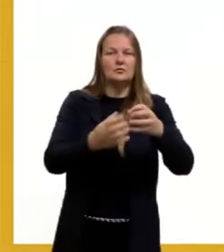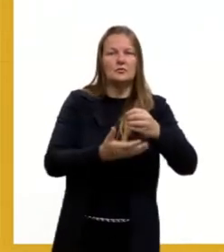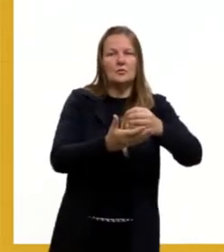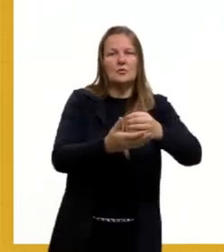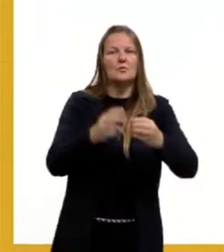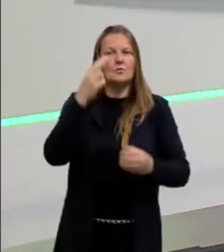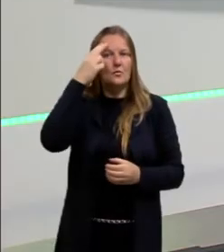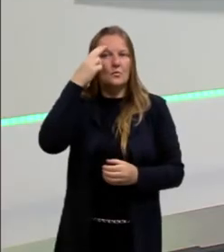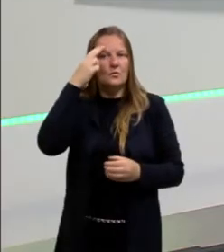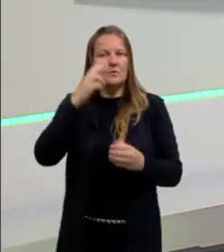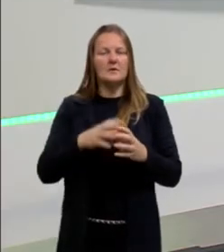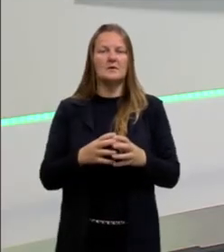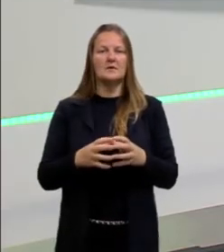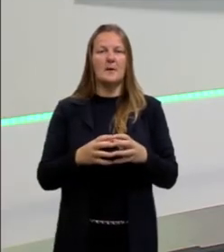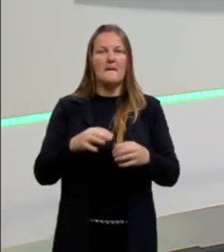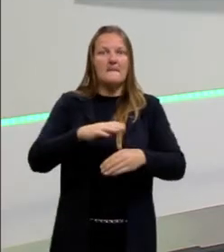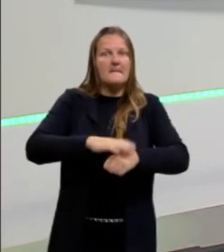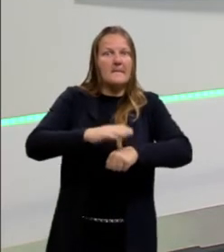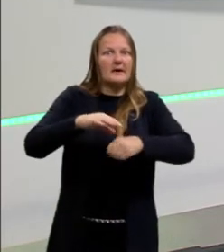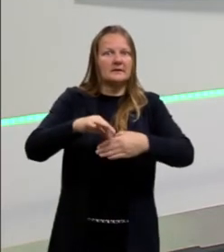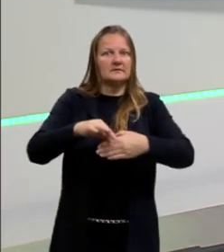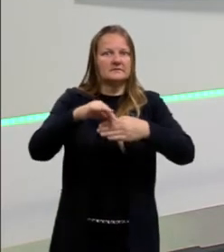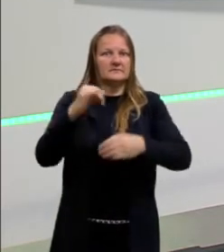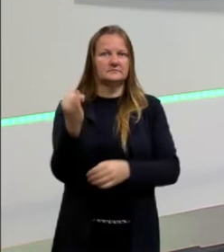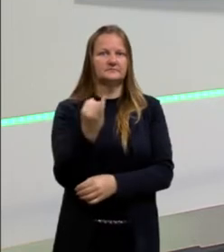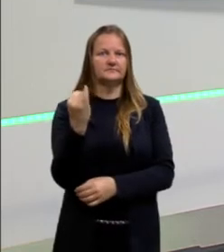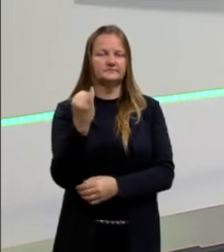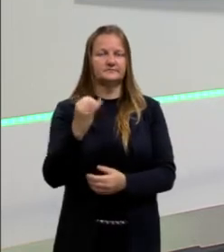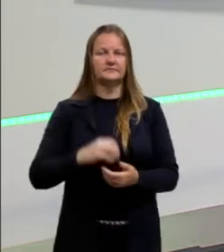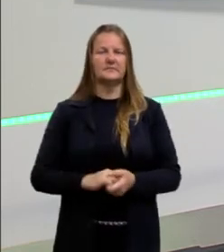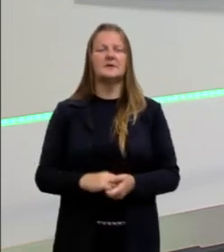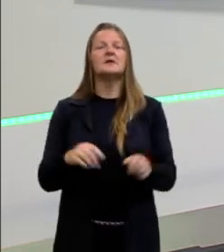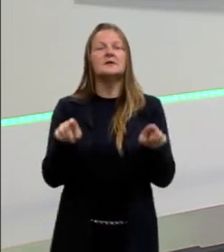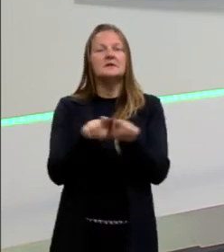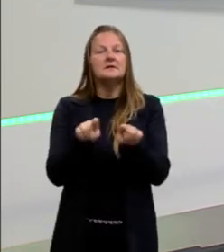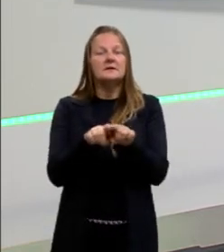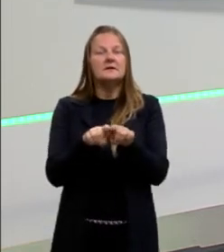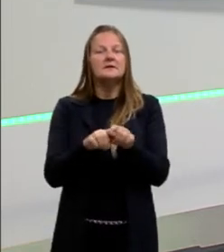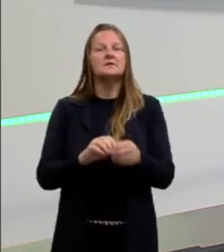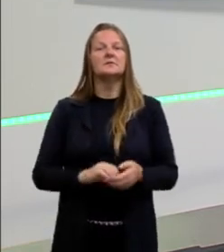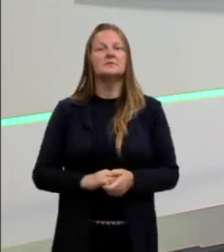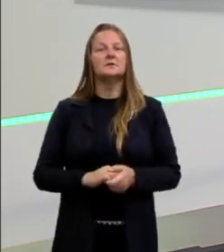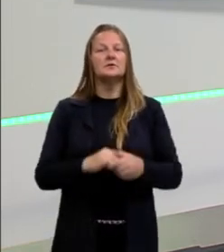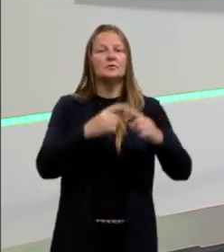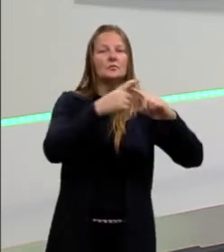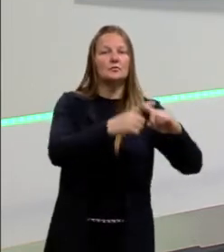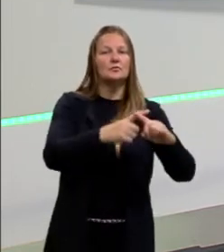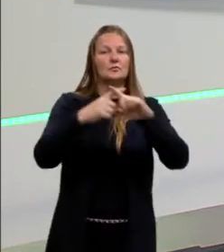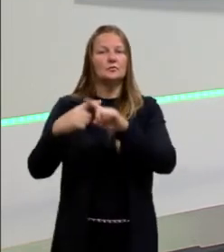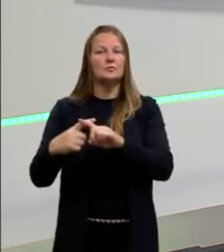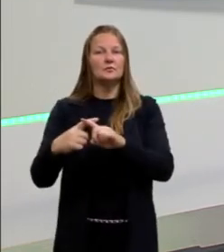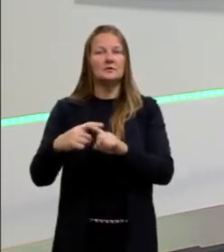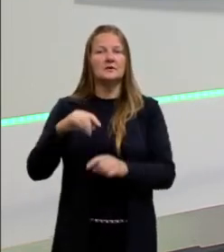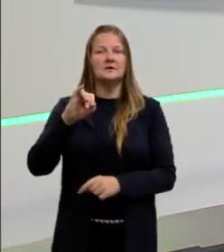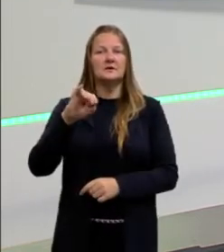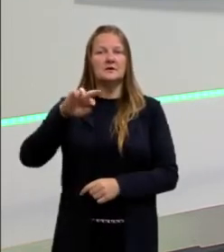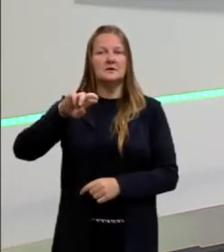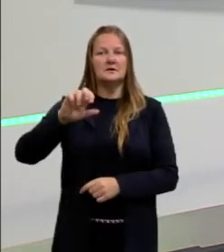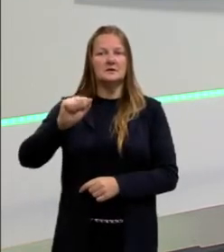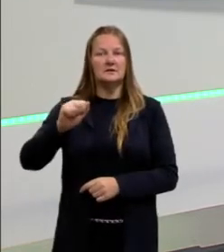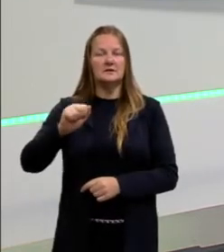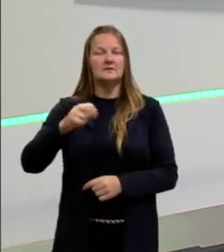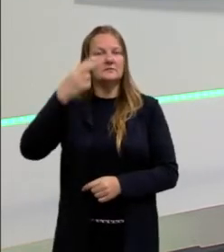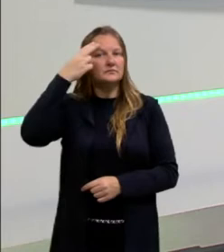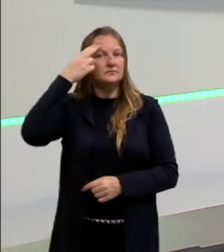Saudita, principais aí, tá. Nós temos essa rivalidade entre o iraniano, né, e o saudita, é um